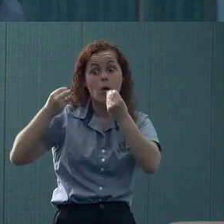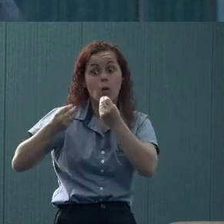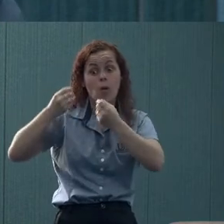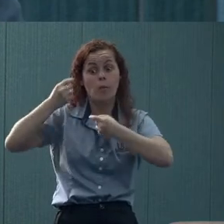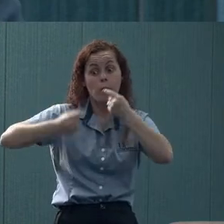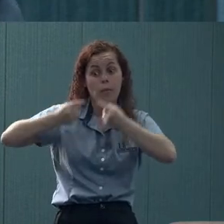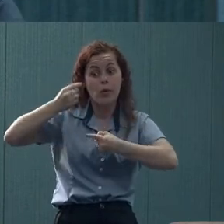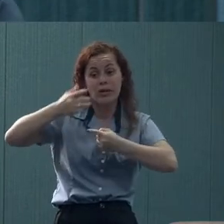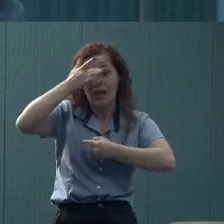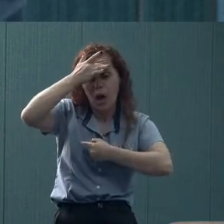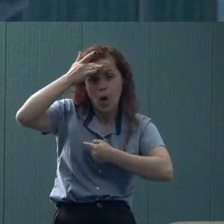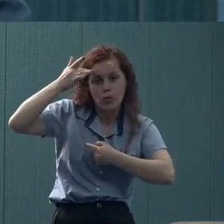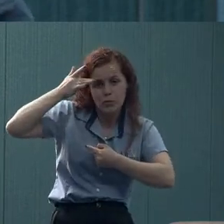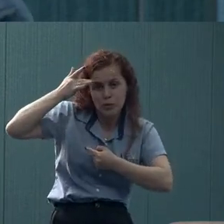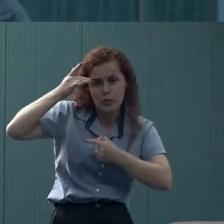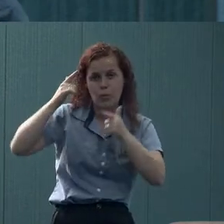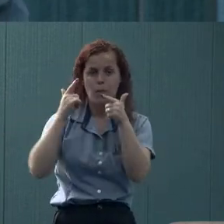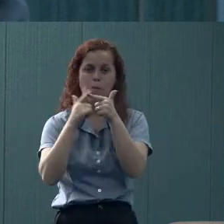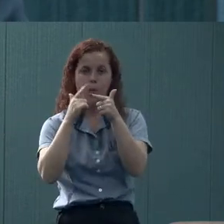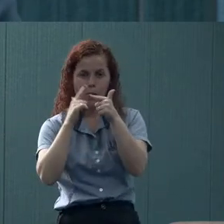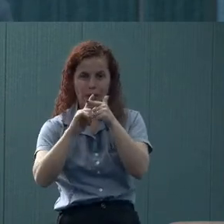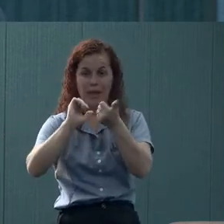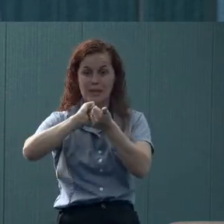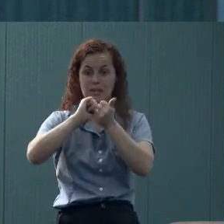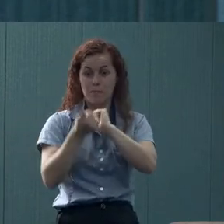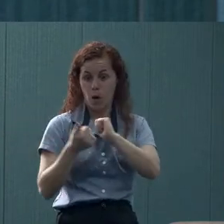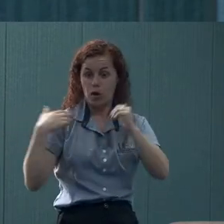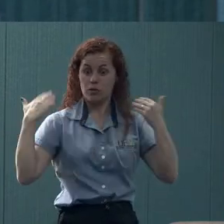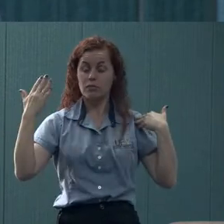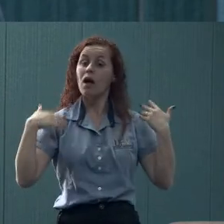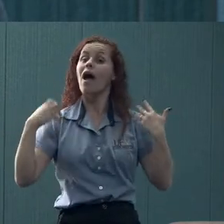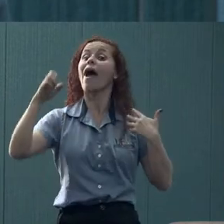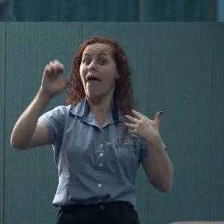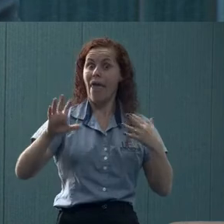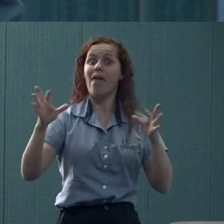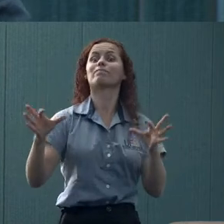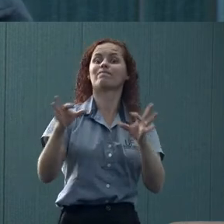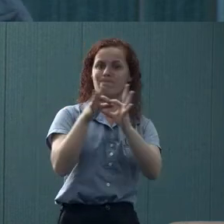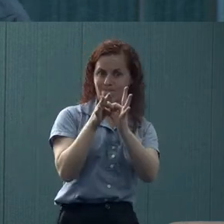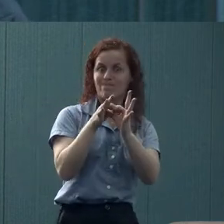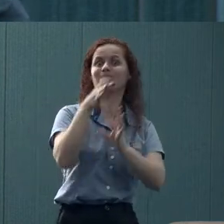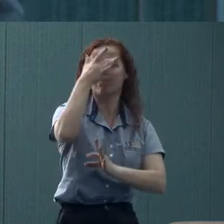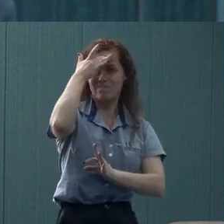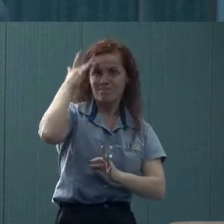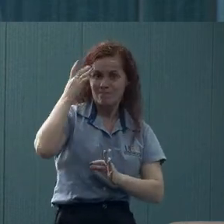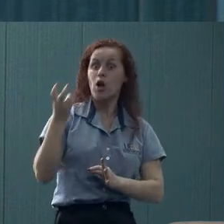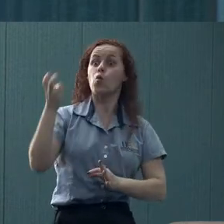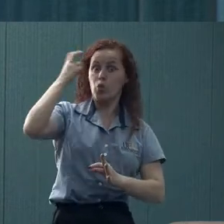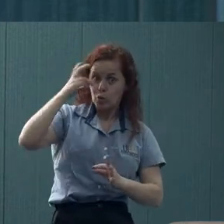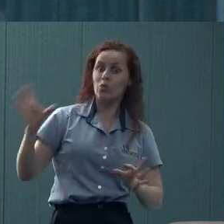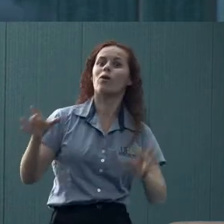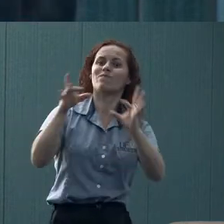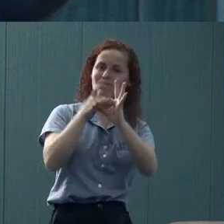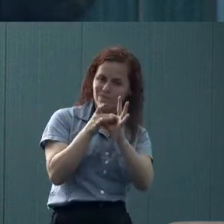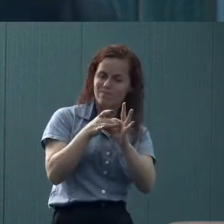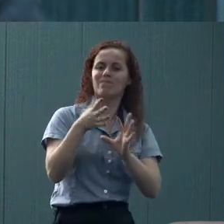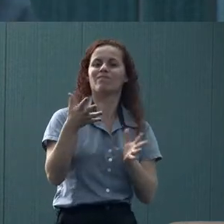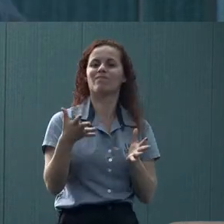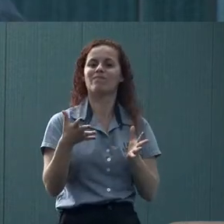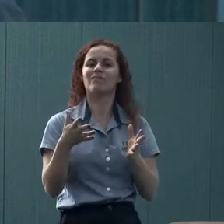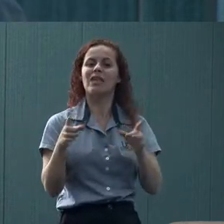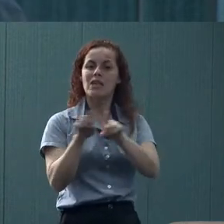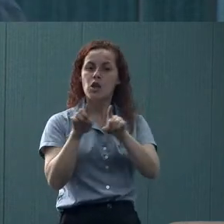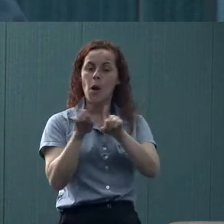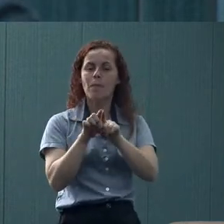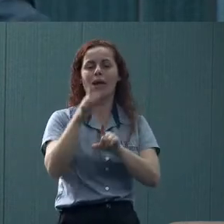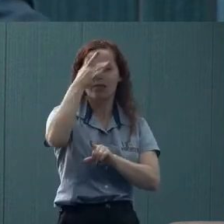política de saúde mental, porque política de esporte e lazer é política de saúde mental, política de cultura é saúde mental. Os meninos